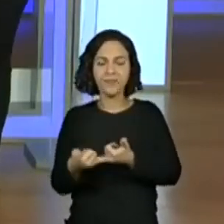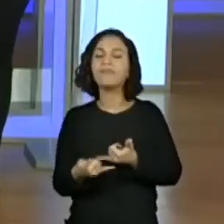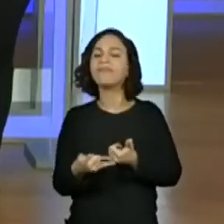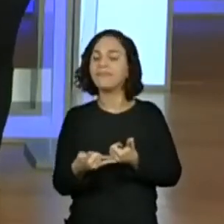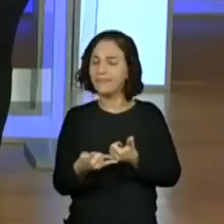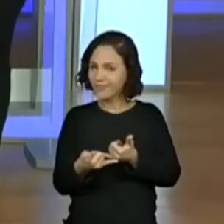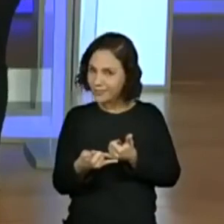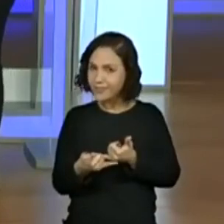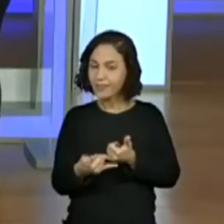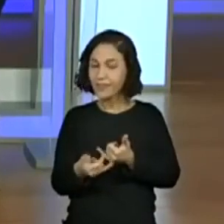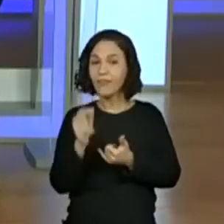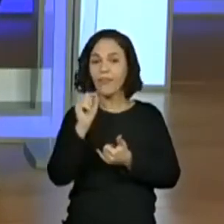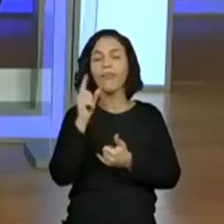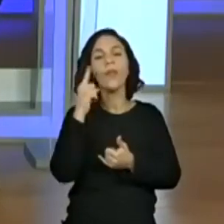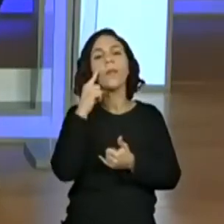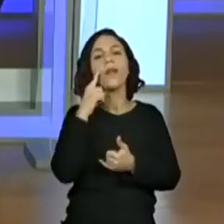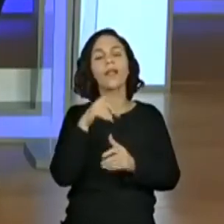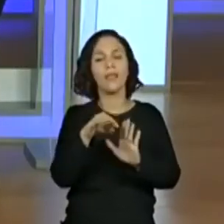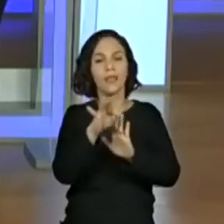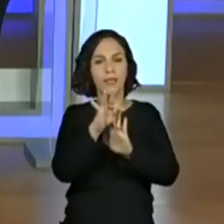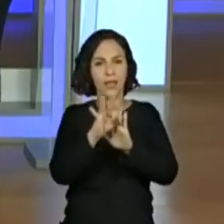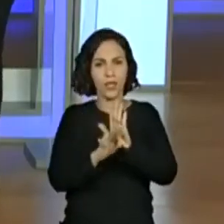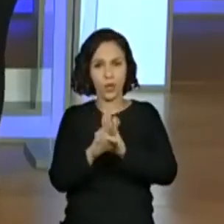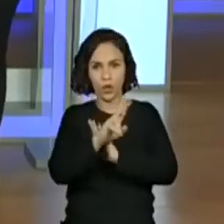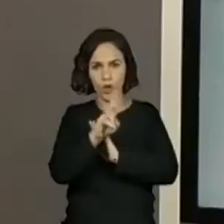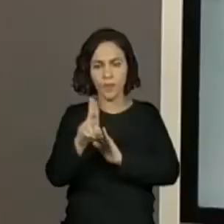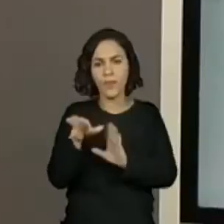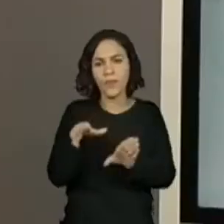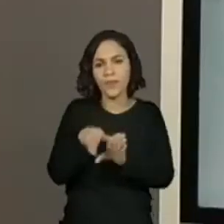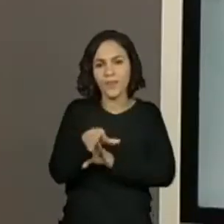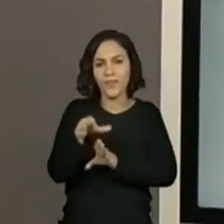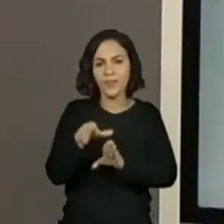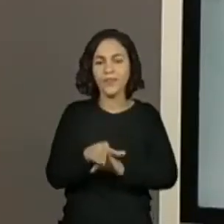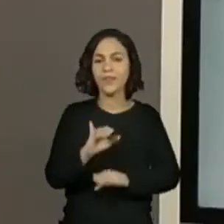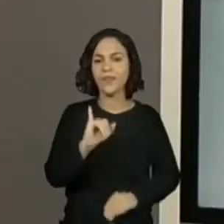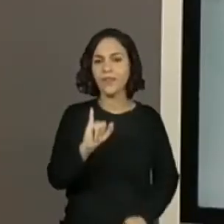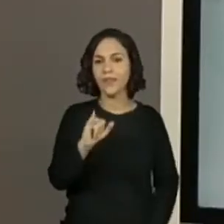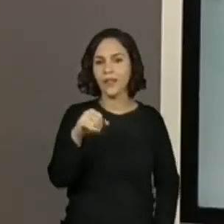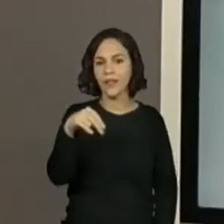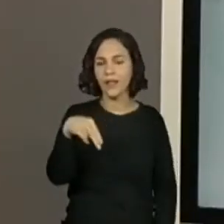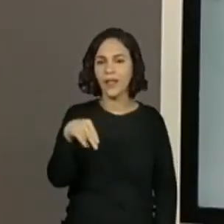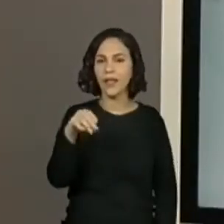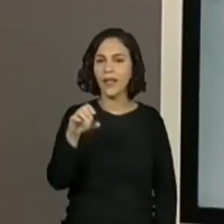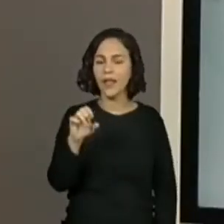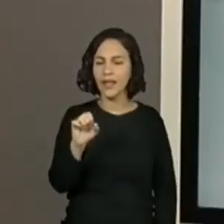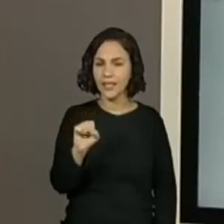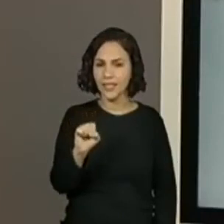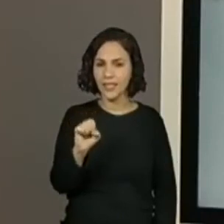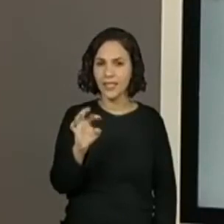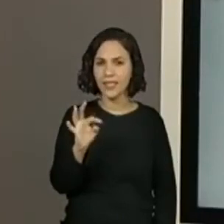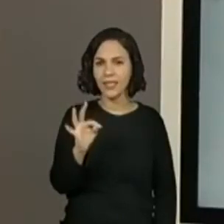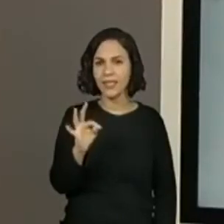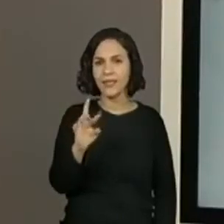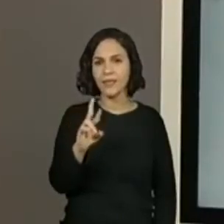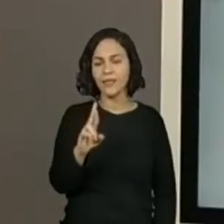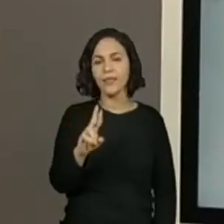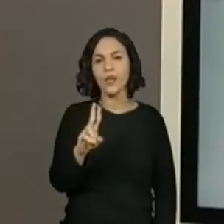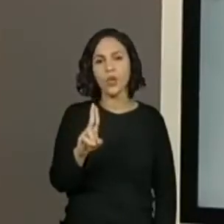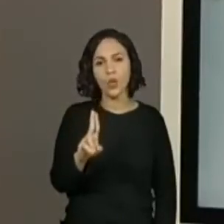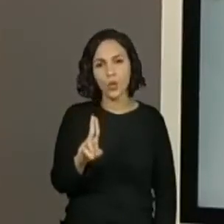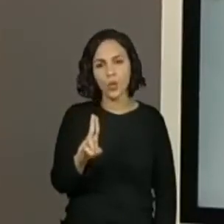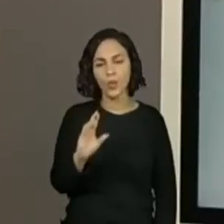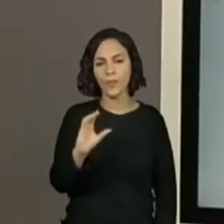gente considera um texto instrucional. Professores, é um texto instrucional, porém é muito amplo e esse texto